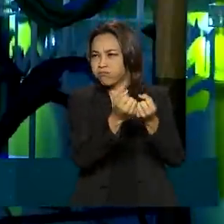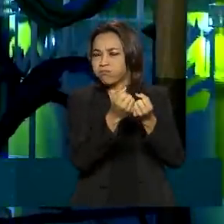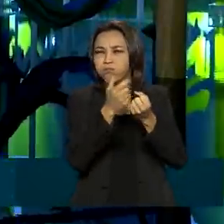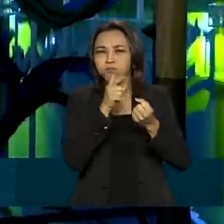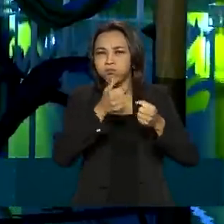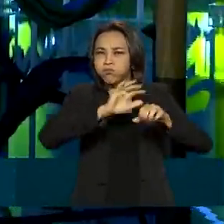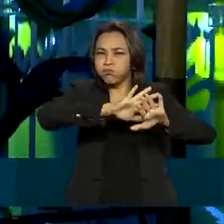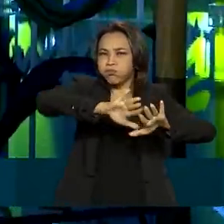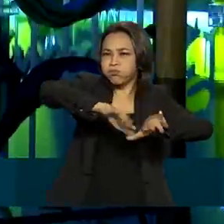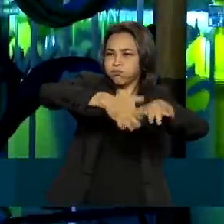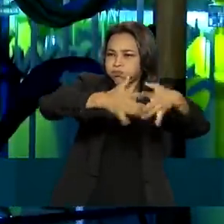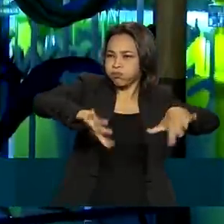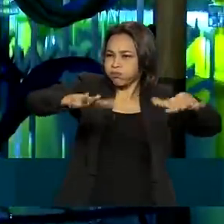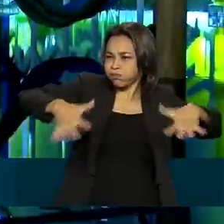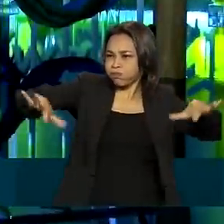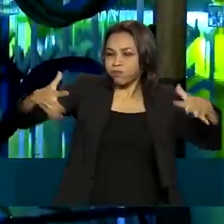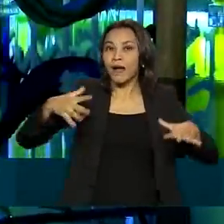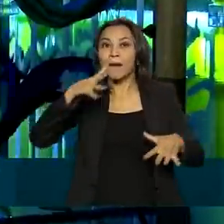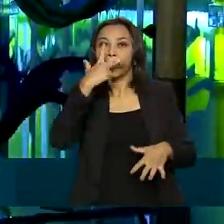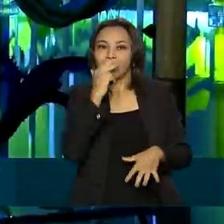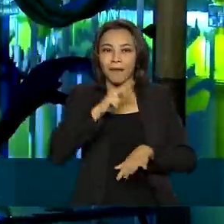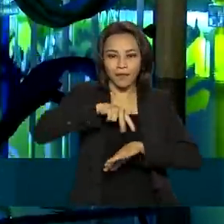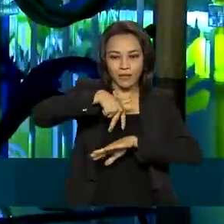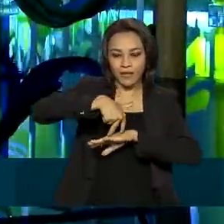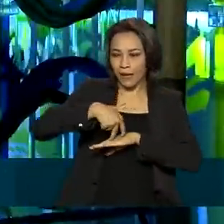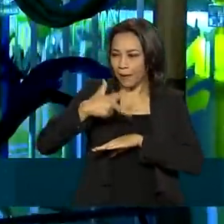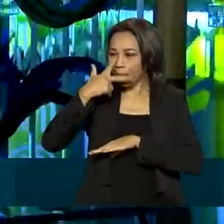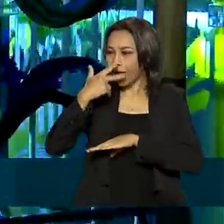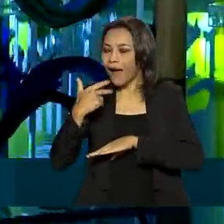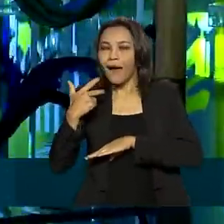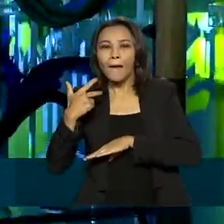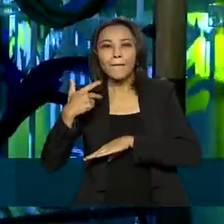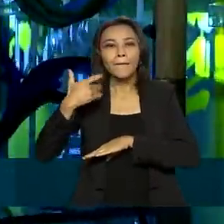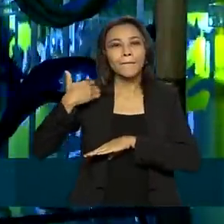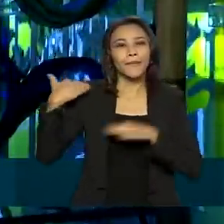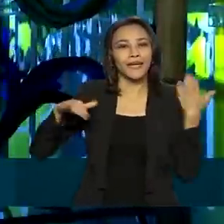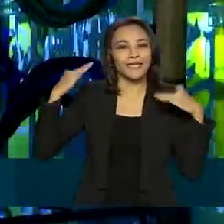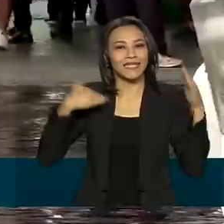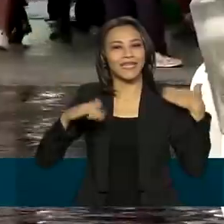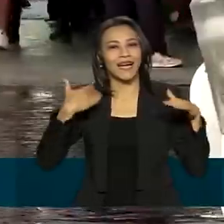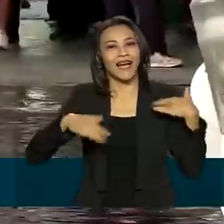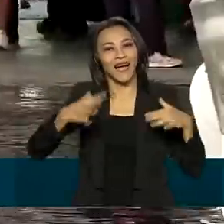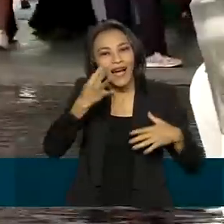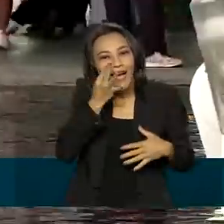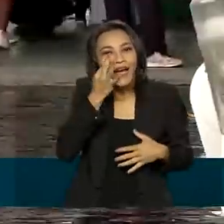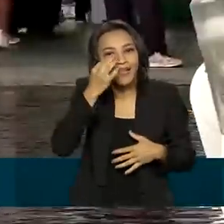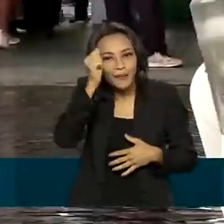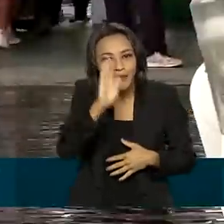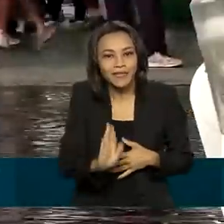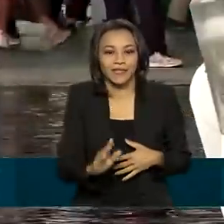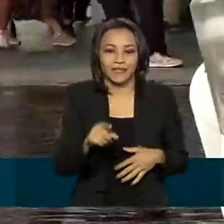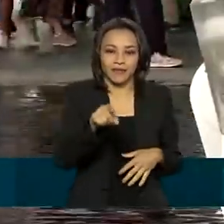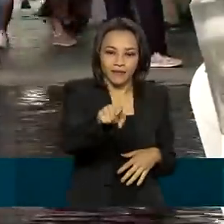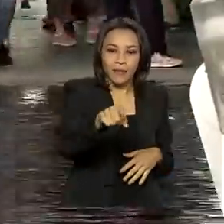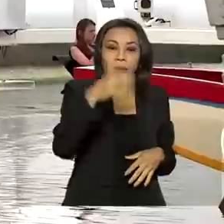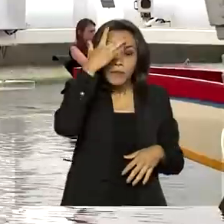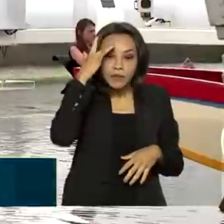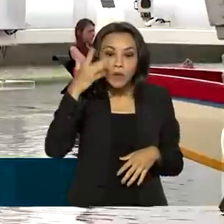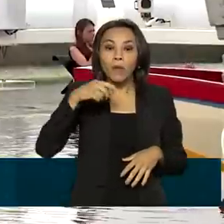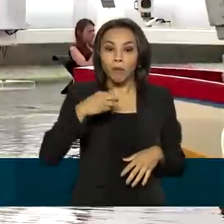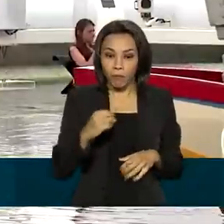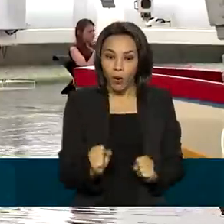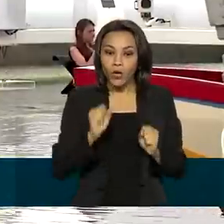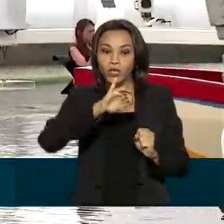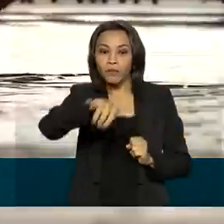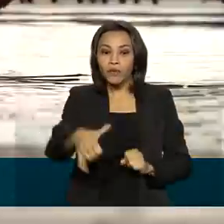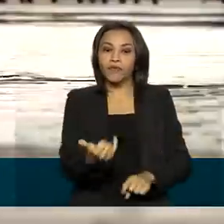se os visitantes pudessem daqui passear pelas paisagens brasileiras. O visitante pode aproveitar uma